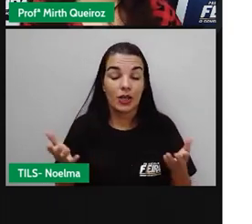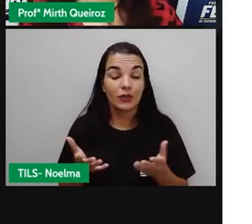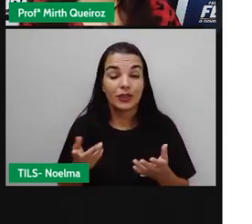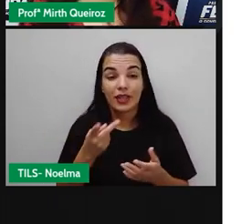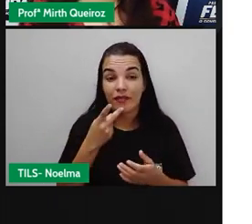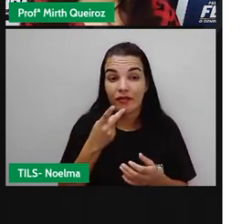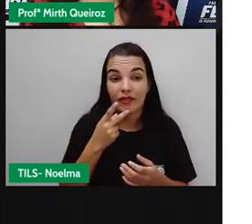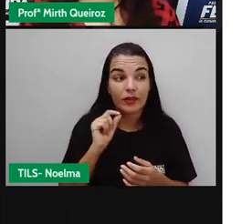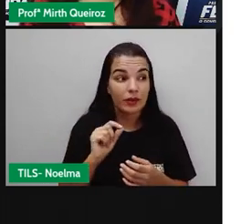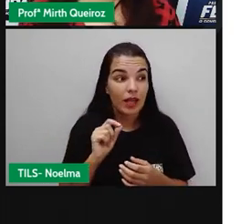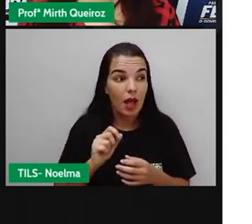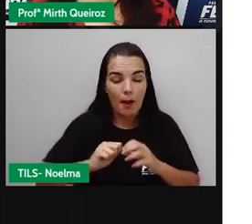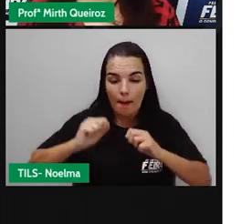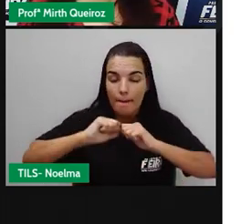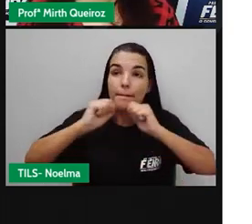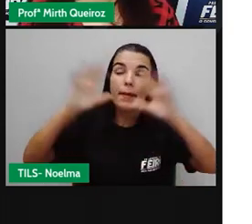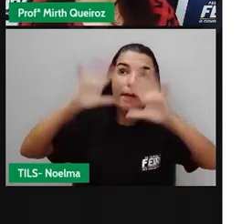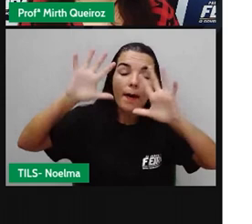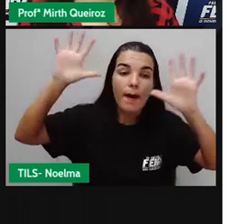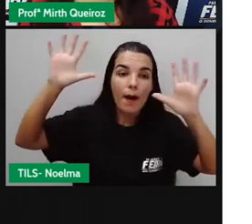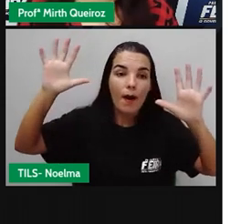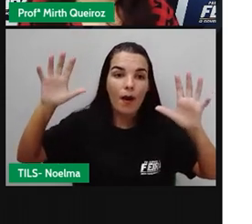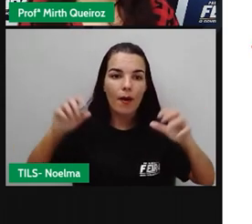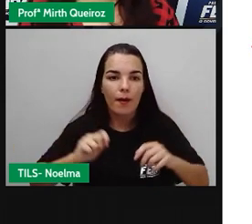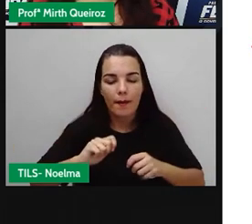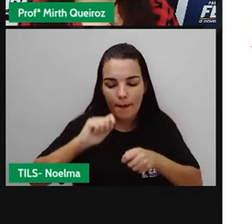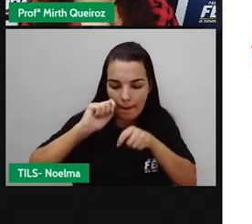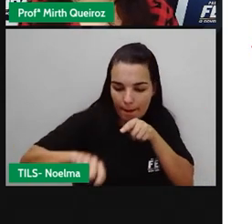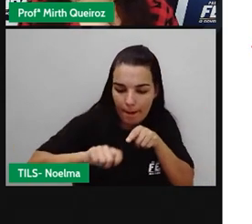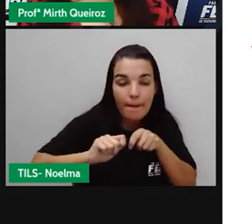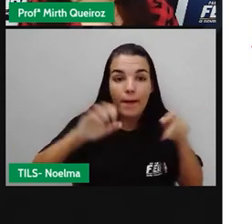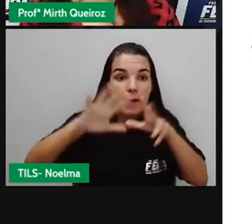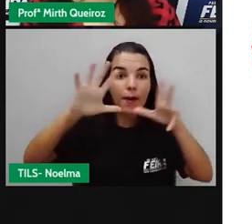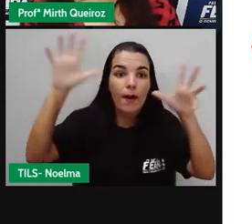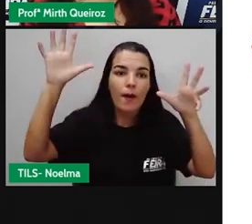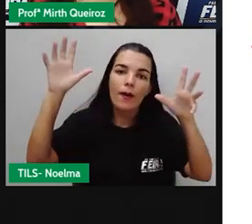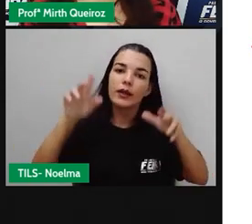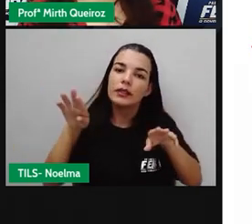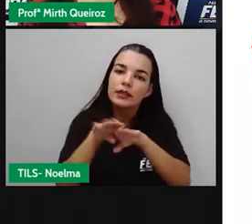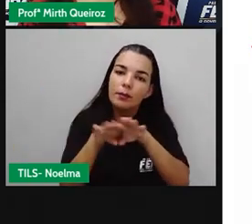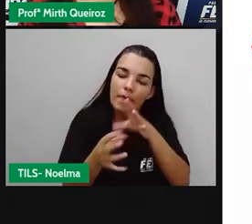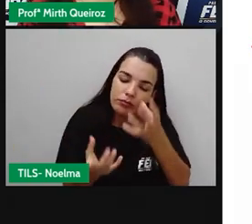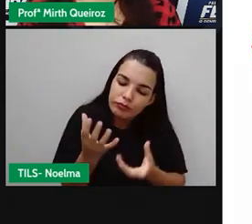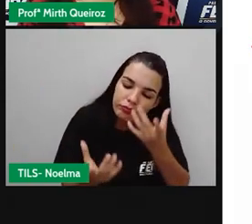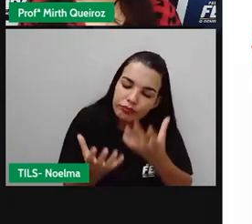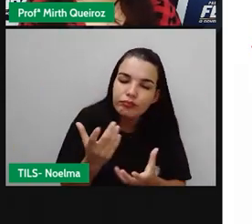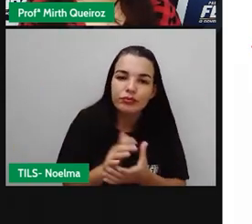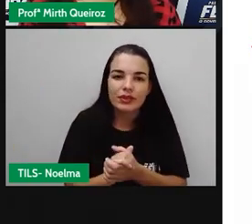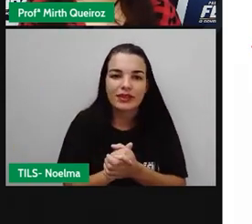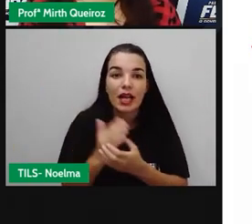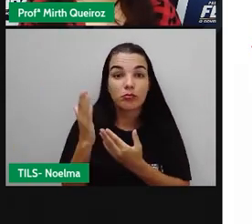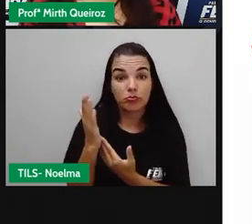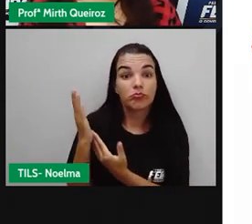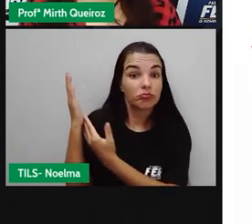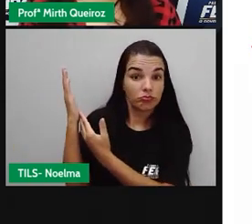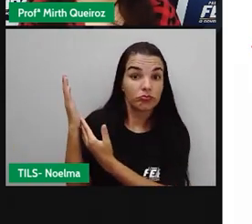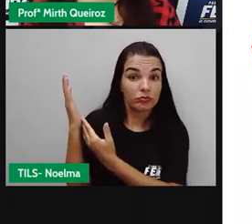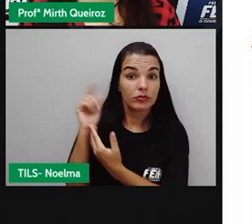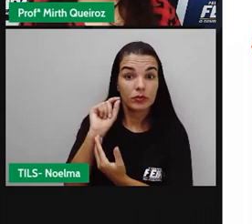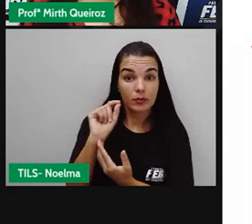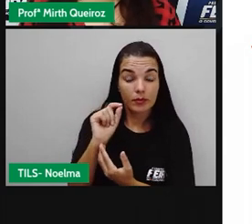sobre fogos, balões e a fogueira, Julina. Sobre os balões,